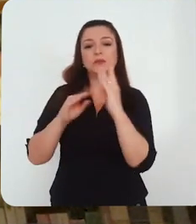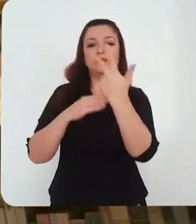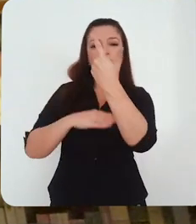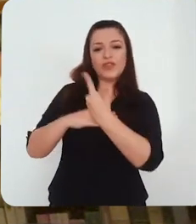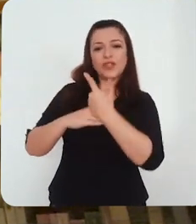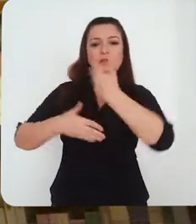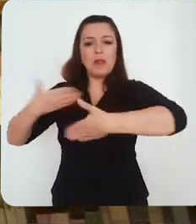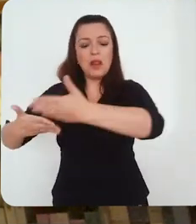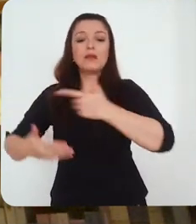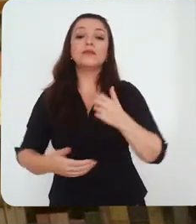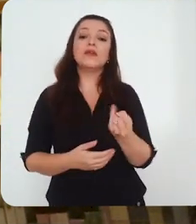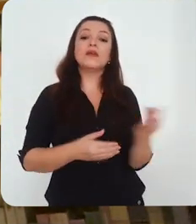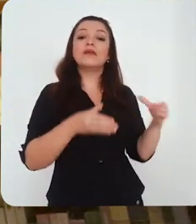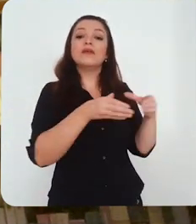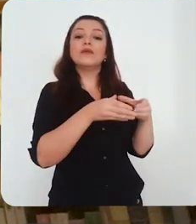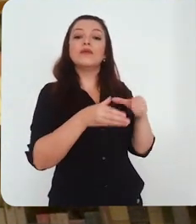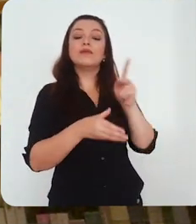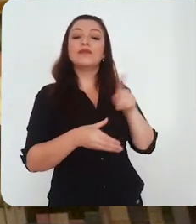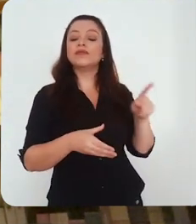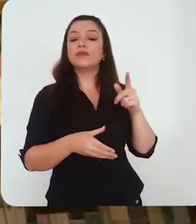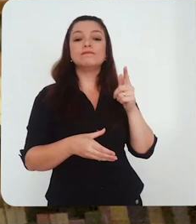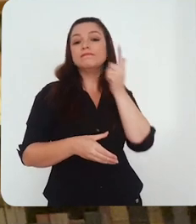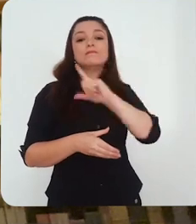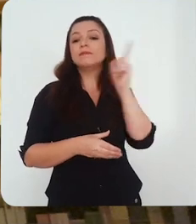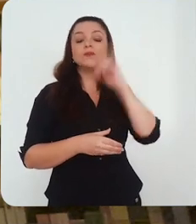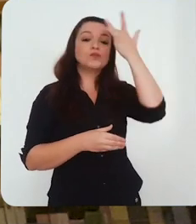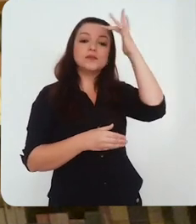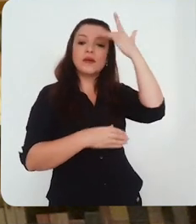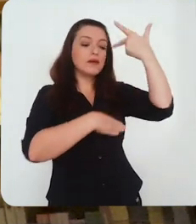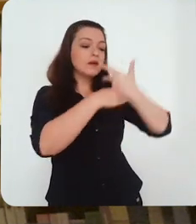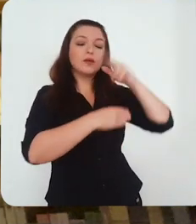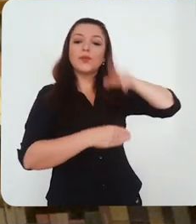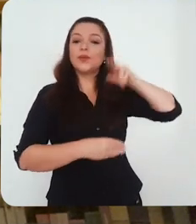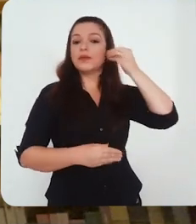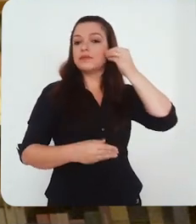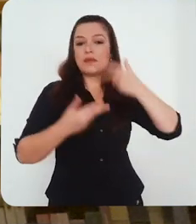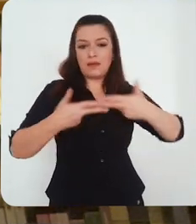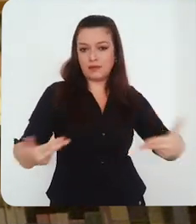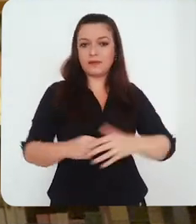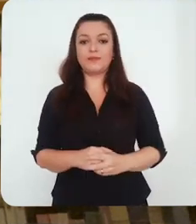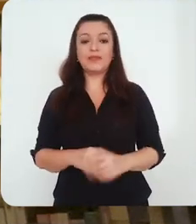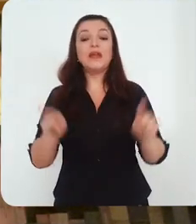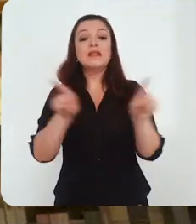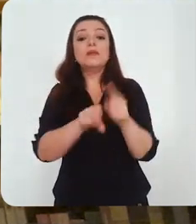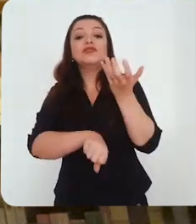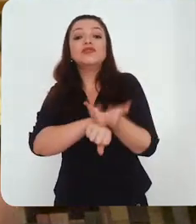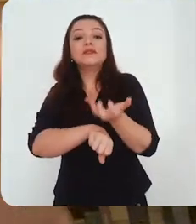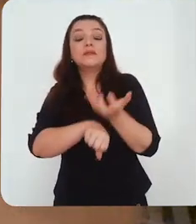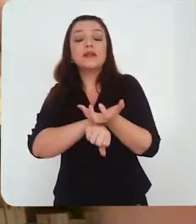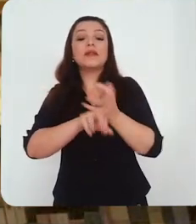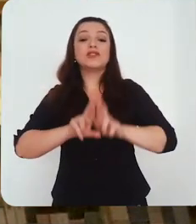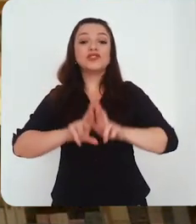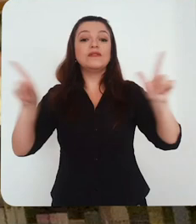sobretudo, existe uma diversidade imensa de áreas internas na nossa universidade. As áreas pensam de maneira diferente. Isso não é apenas